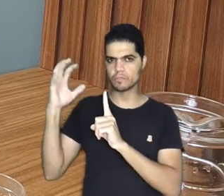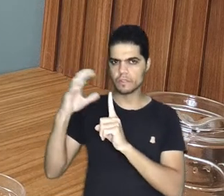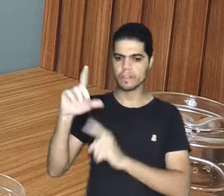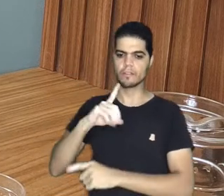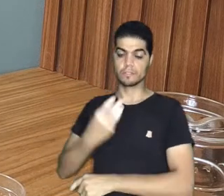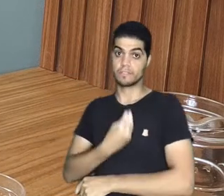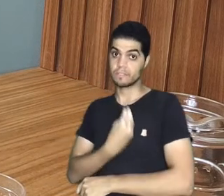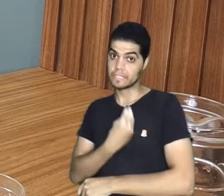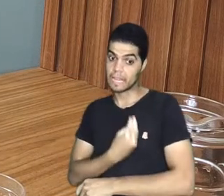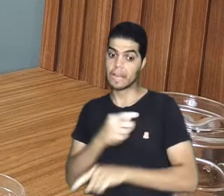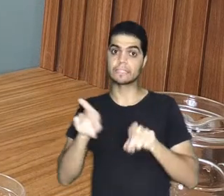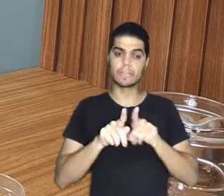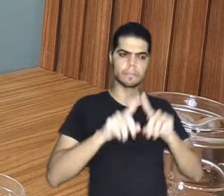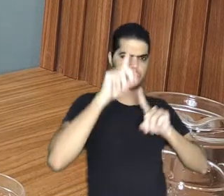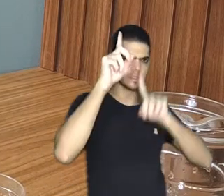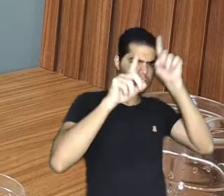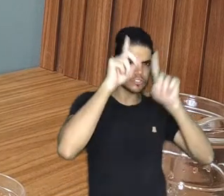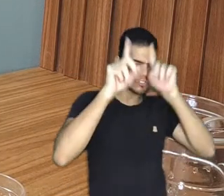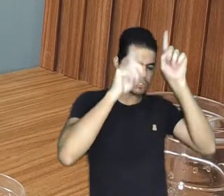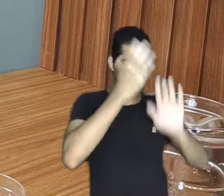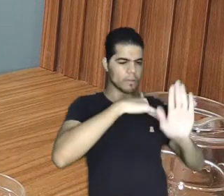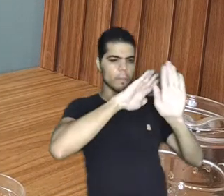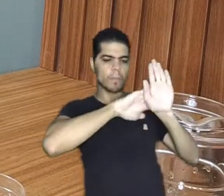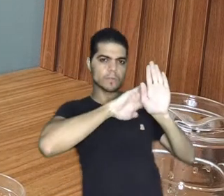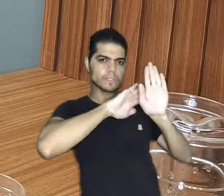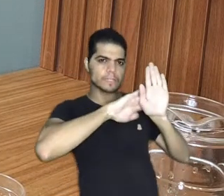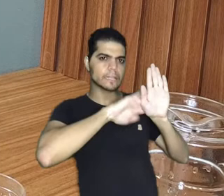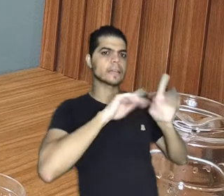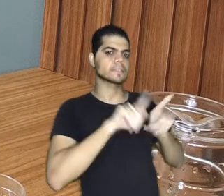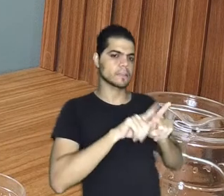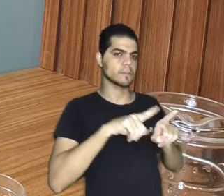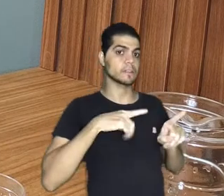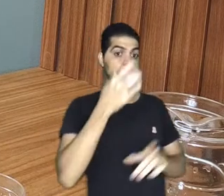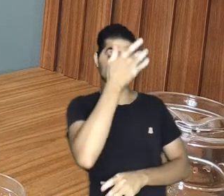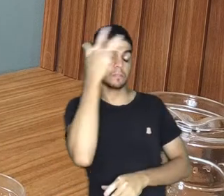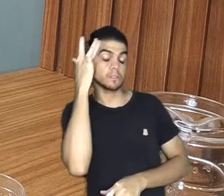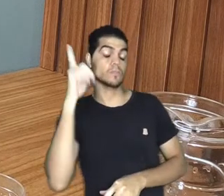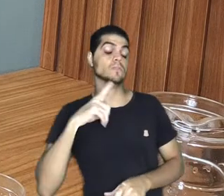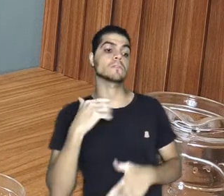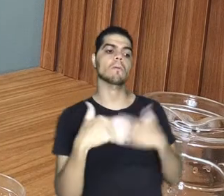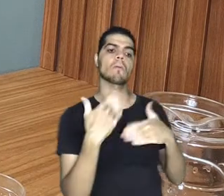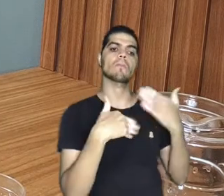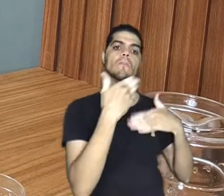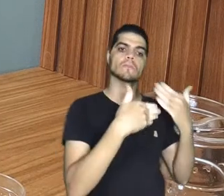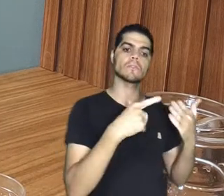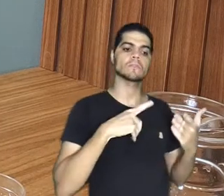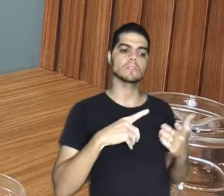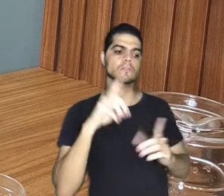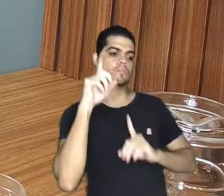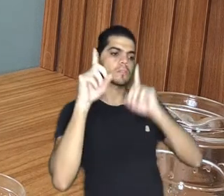existiam ideias por trás da independência, que as pessoas construíram de acordo com seus ideais, com